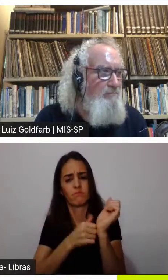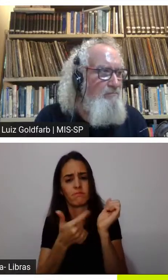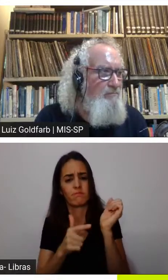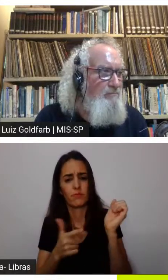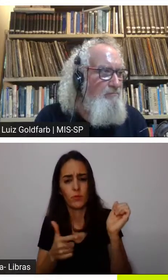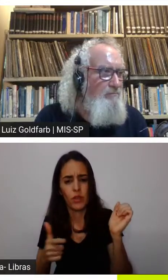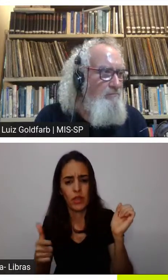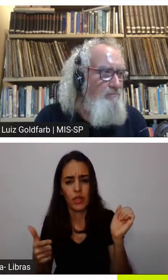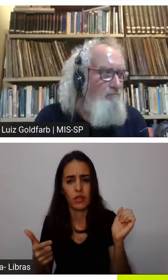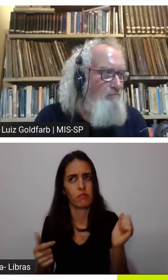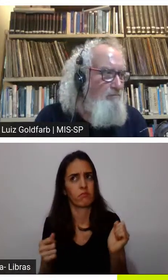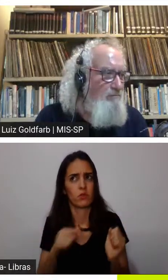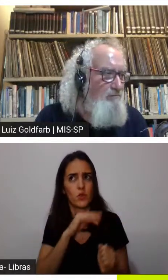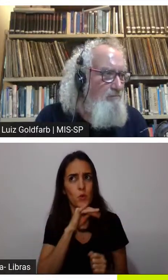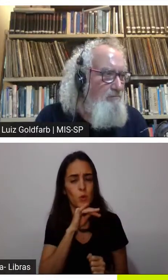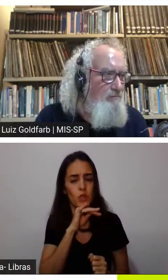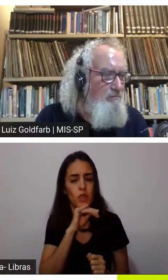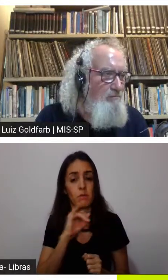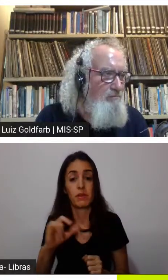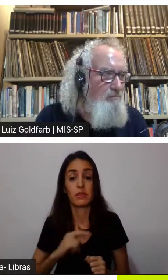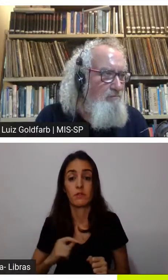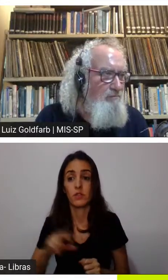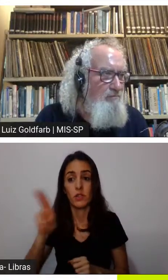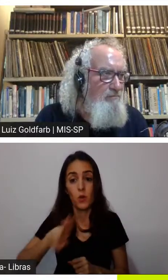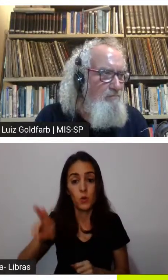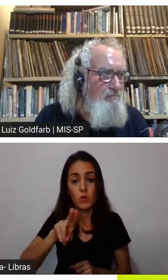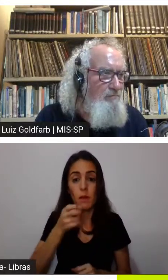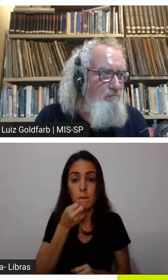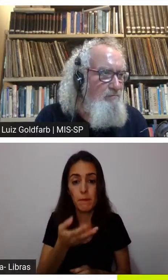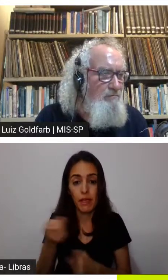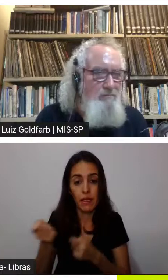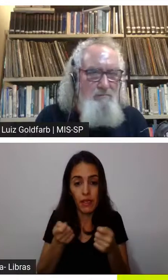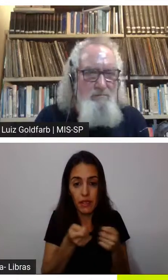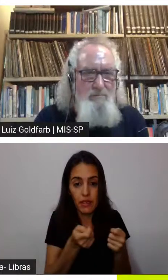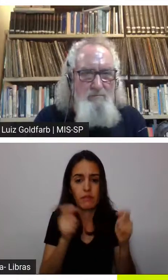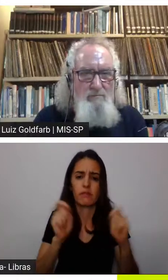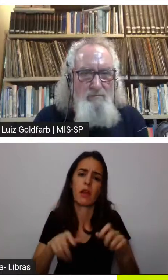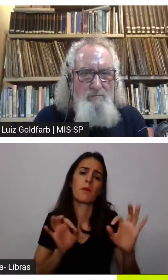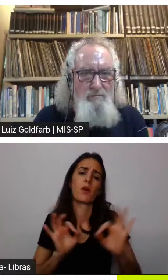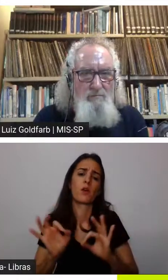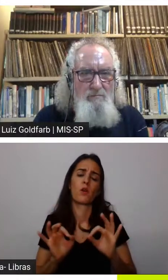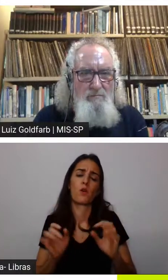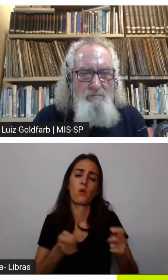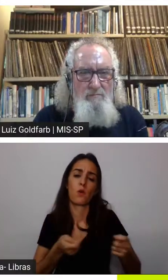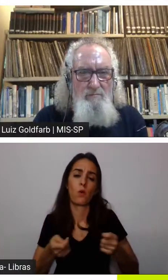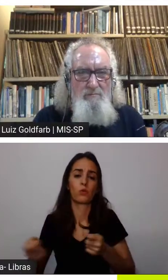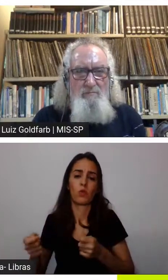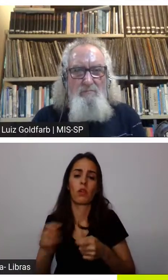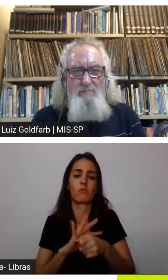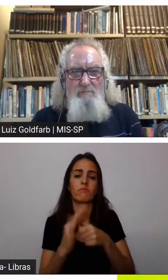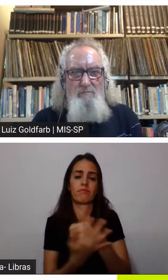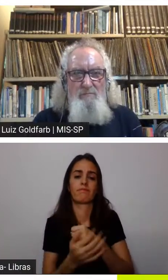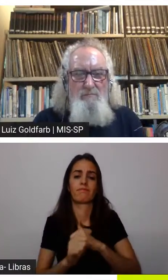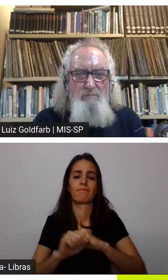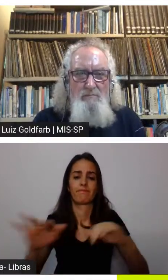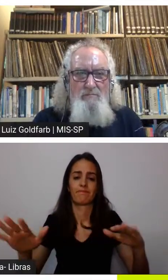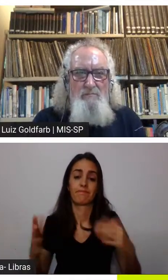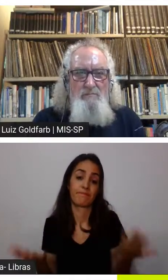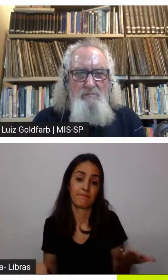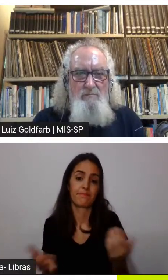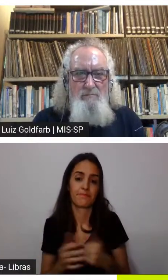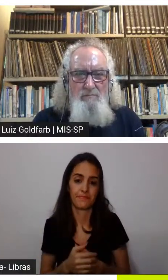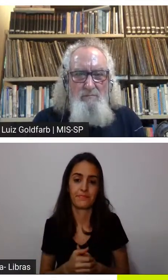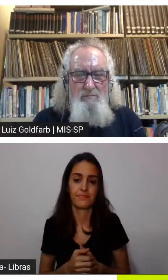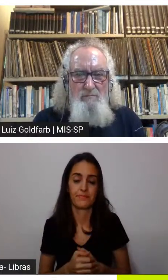enfim impedir uma pandemia uma nova pandemia se isso estiver bem concatenado né mas acima de tudo antes de tudo se a gente